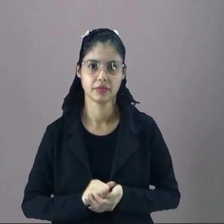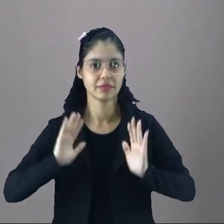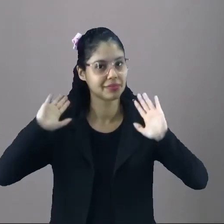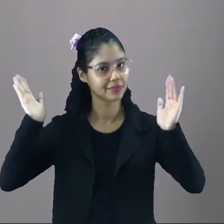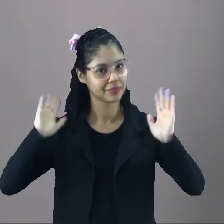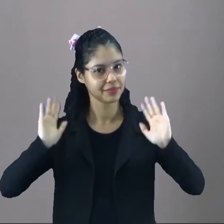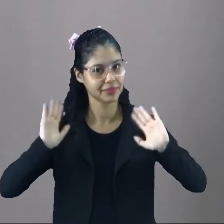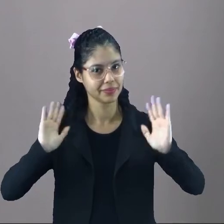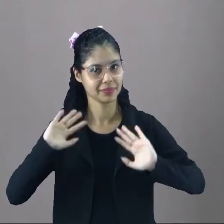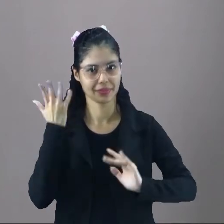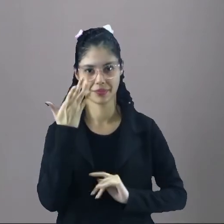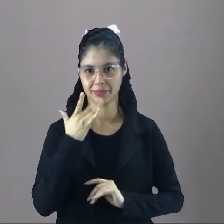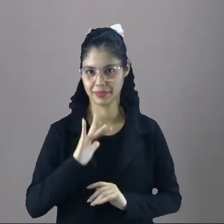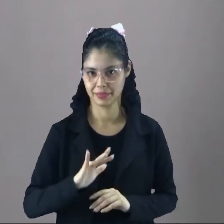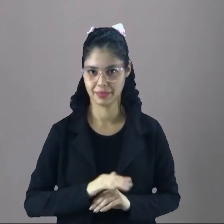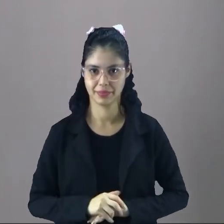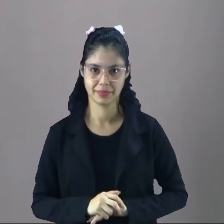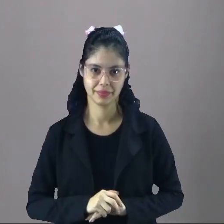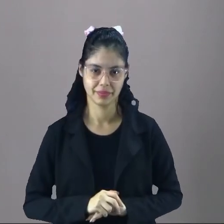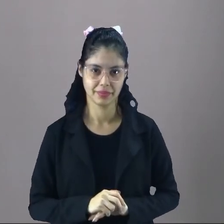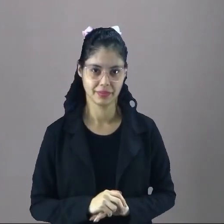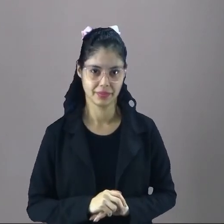aula. Tchau, crianças!